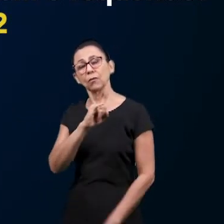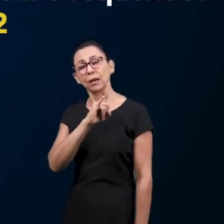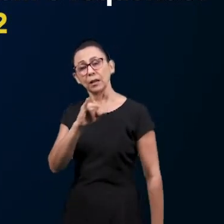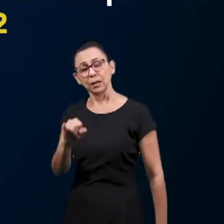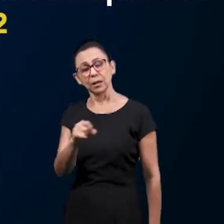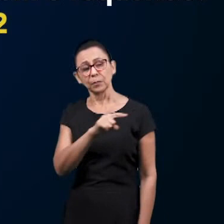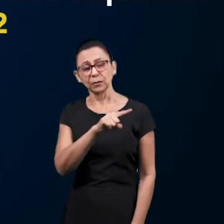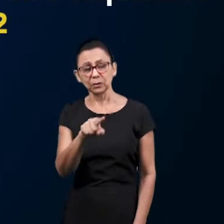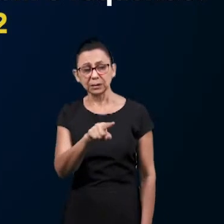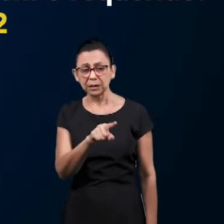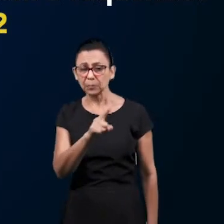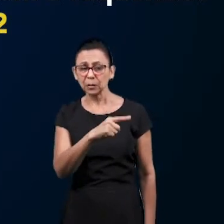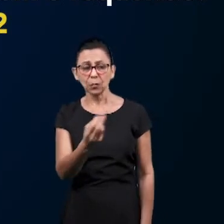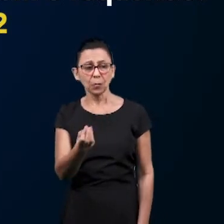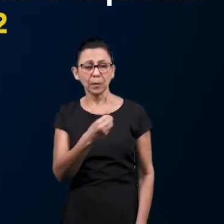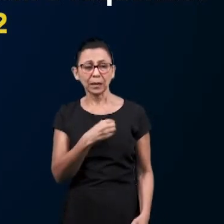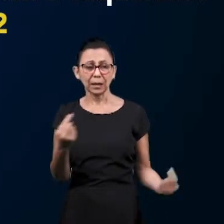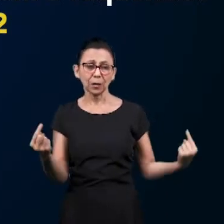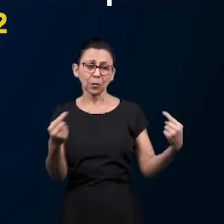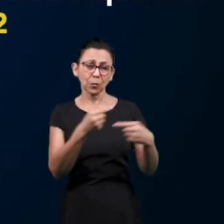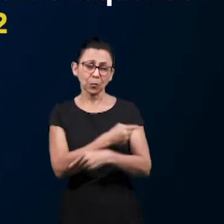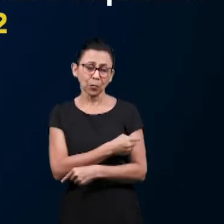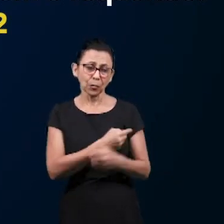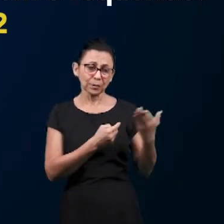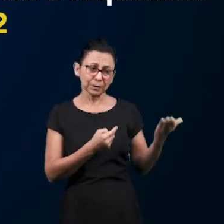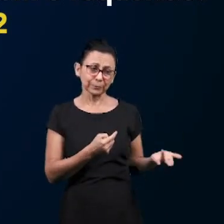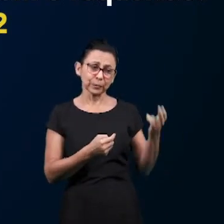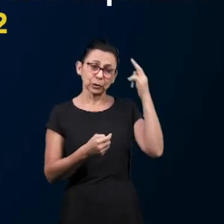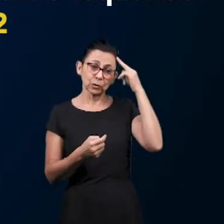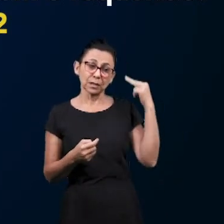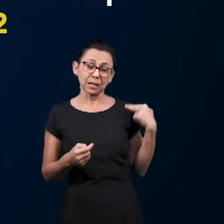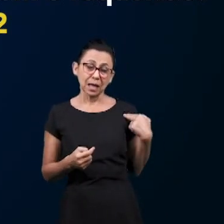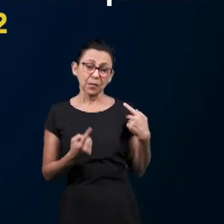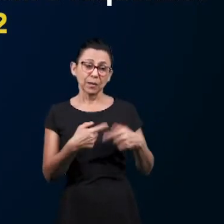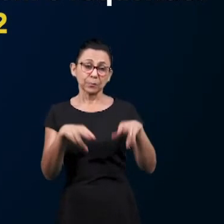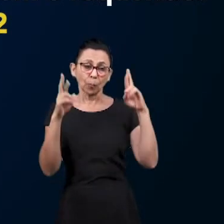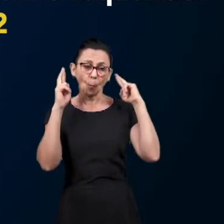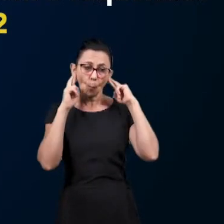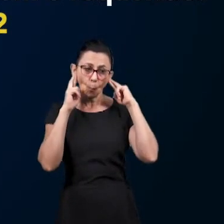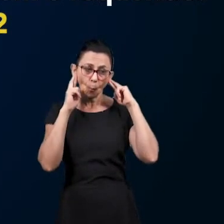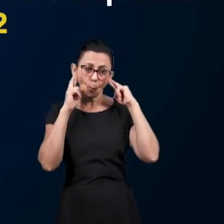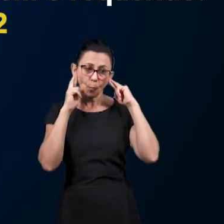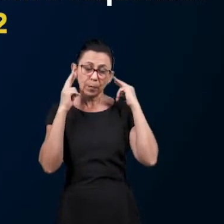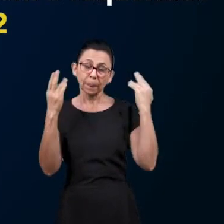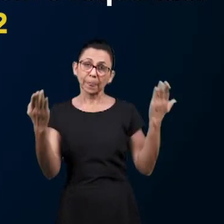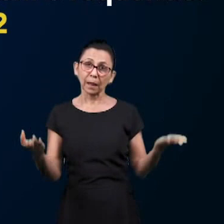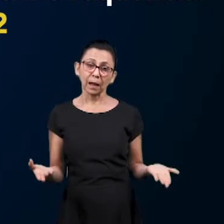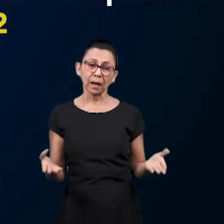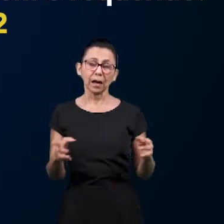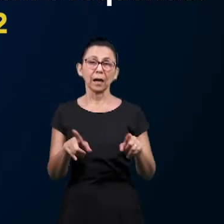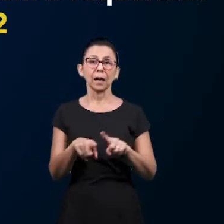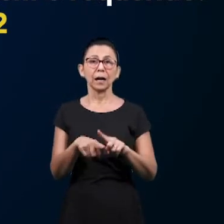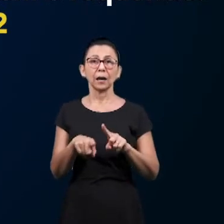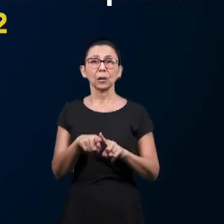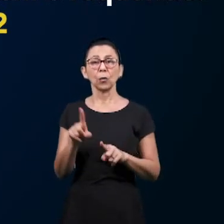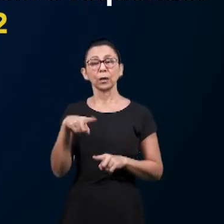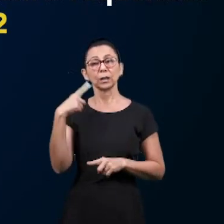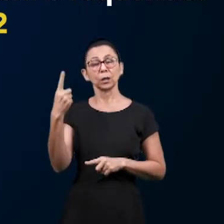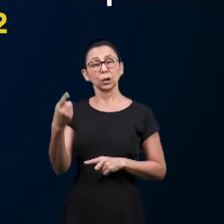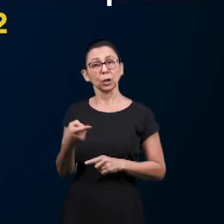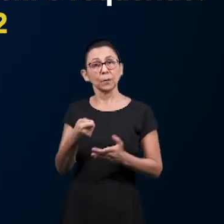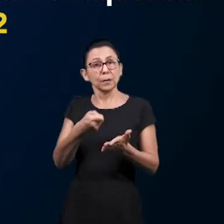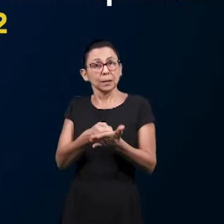a eu, dizendo, Não pequeis contra o moço, mas não ouvistes, e vedes aqui, o seu sangue também é